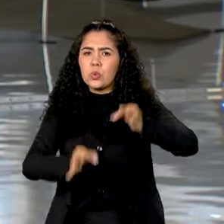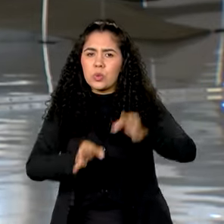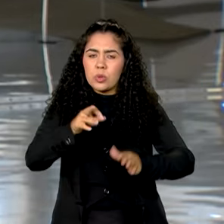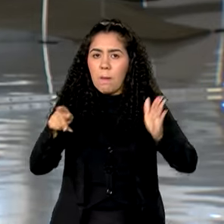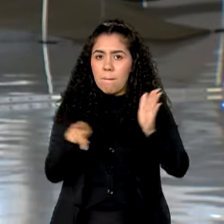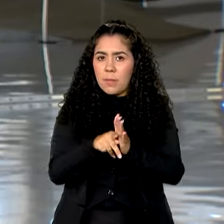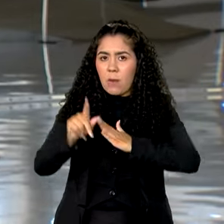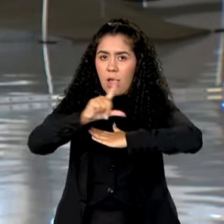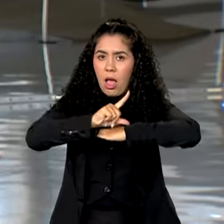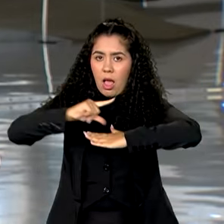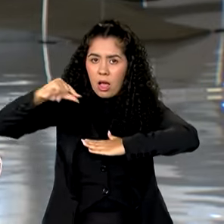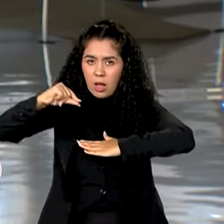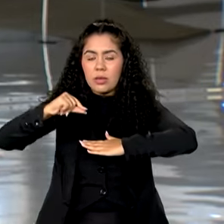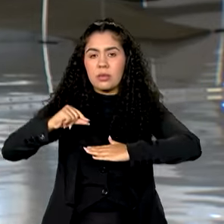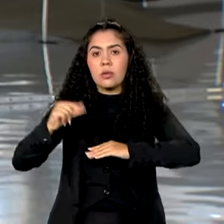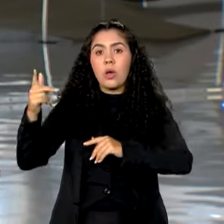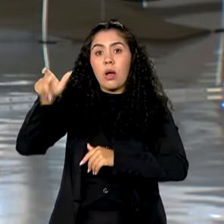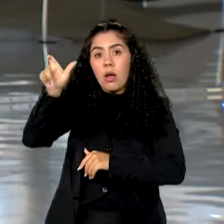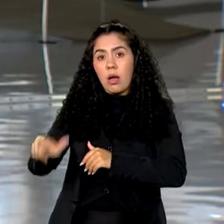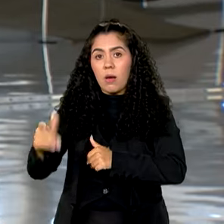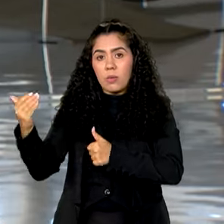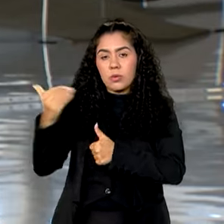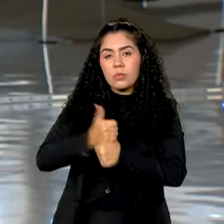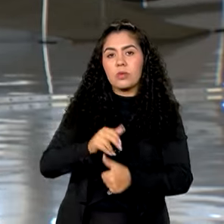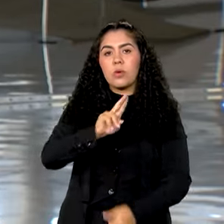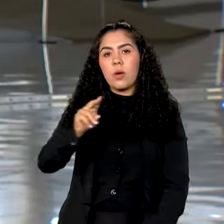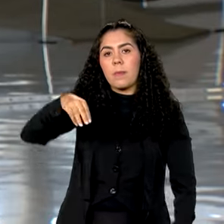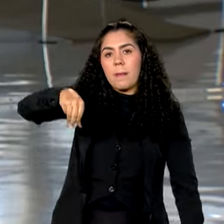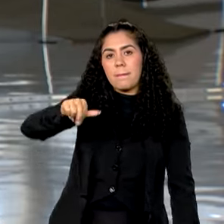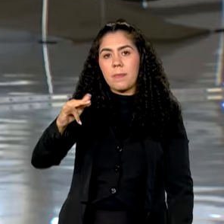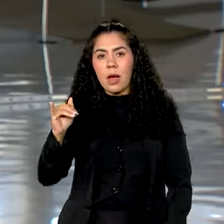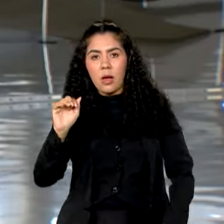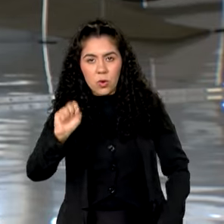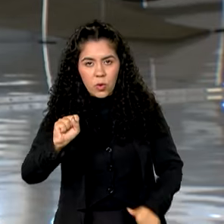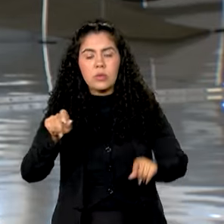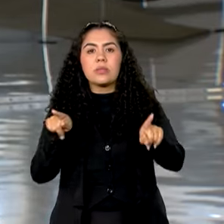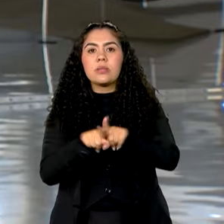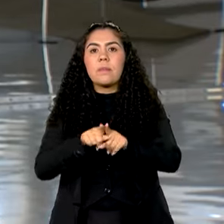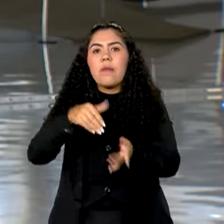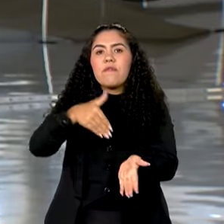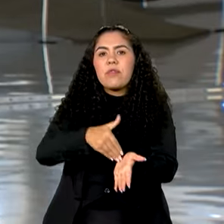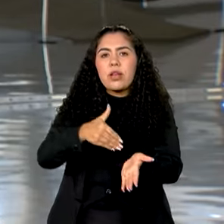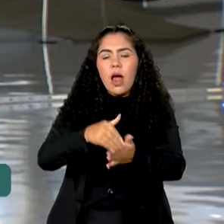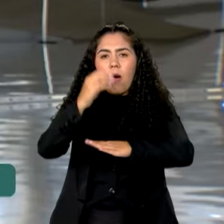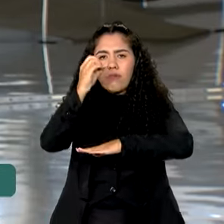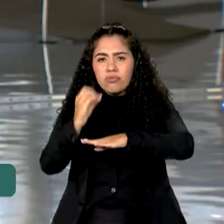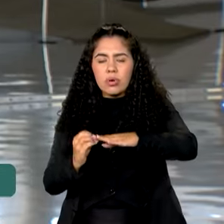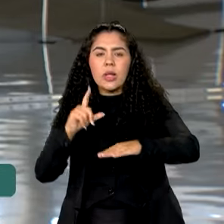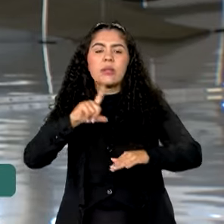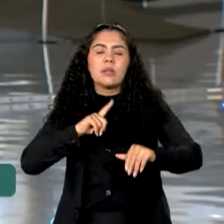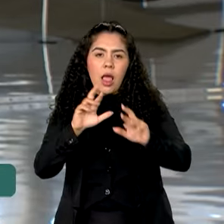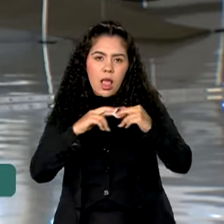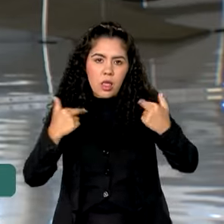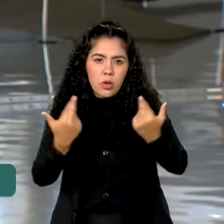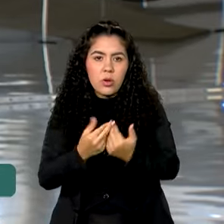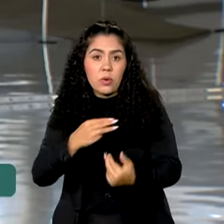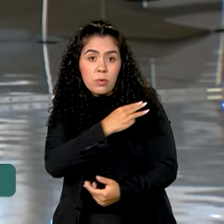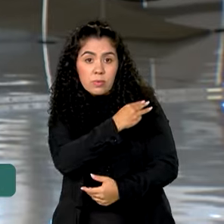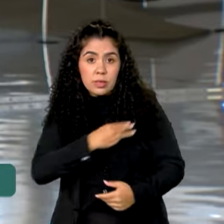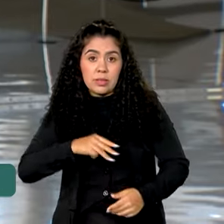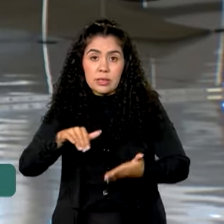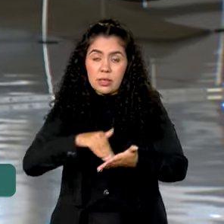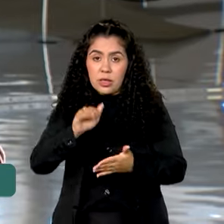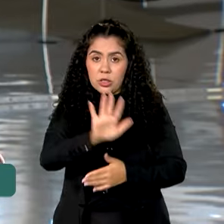substituto Marcos Rogério de Souza. E no fim do dia, mais uma reunião, dessa vez, um encontro com o ministro da Secretaria Geral da